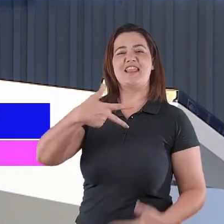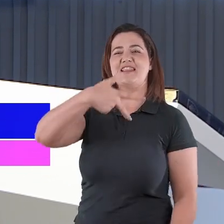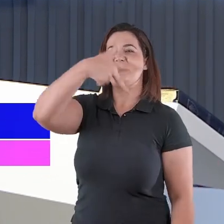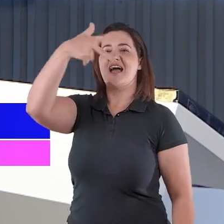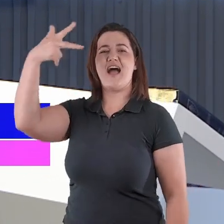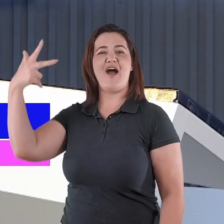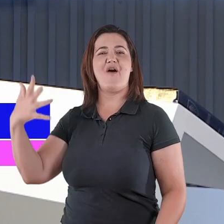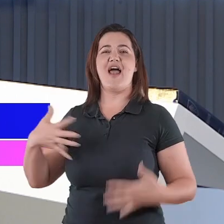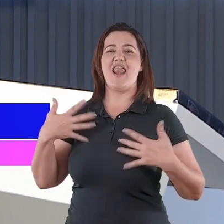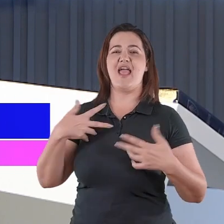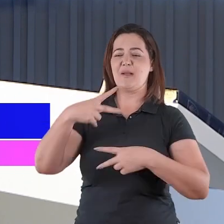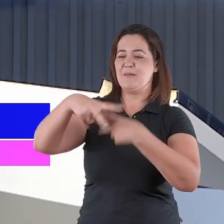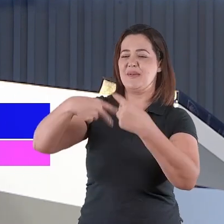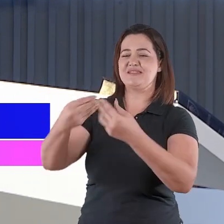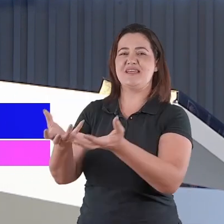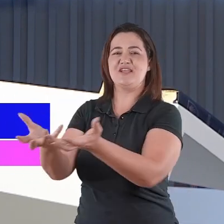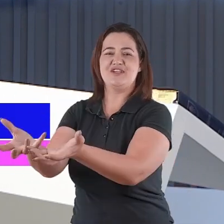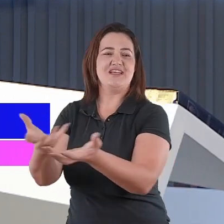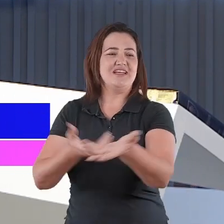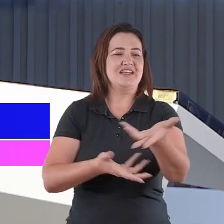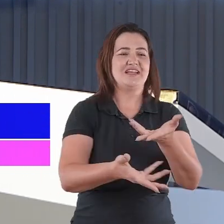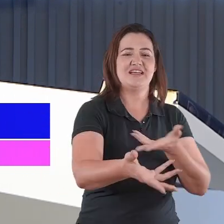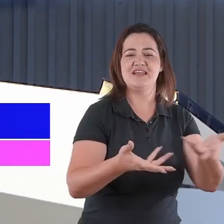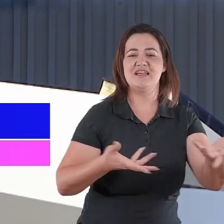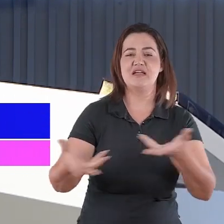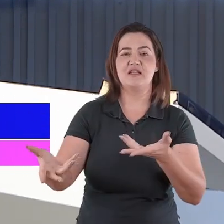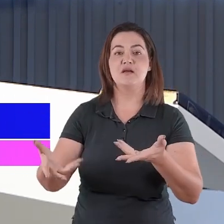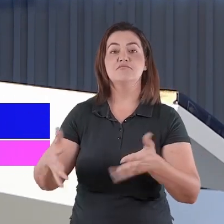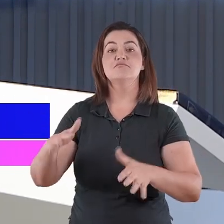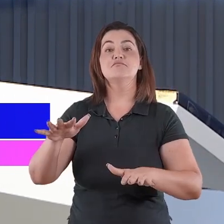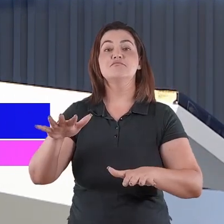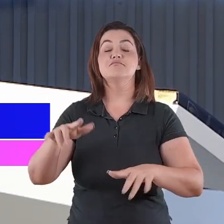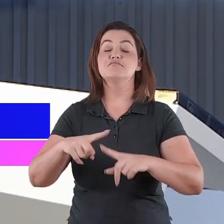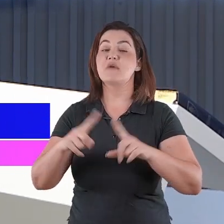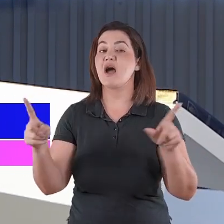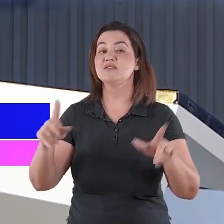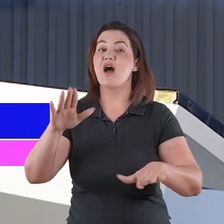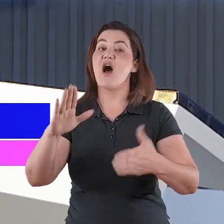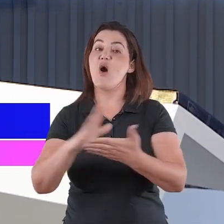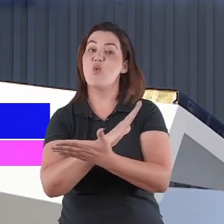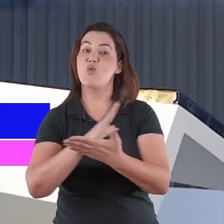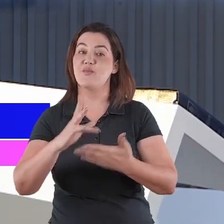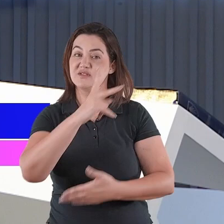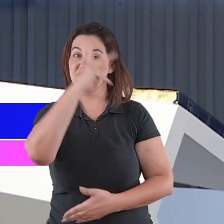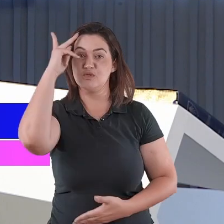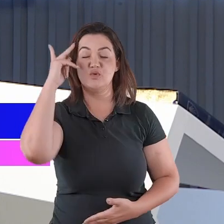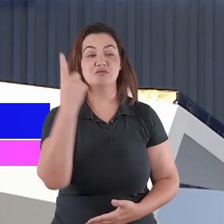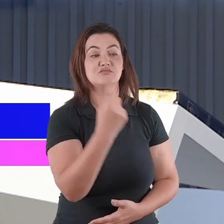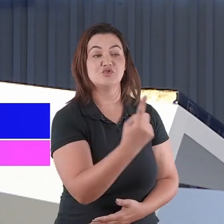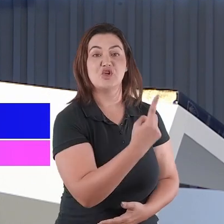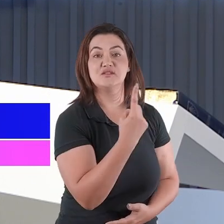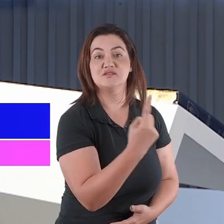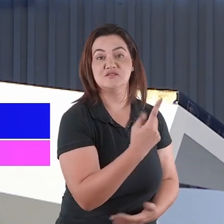quer mudar a sua vida. Ele quer enxugar as suas lágrimas porque Ele veio a este mundo para que você tivesse